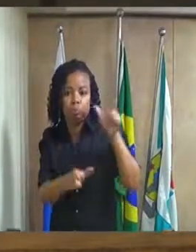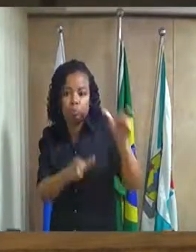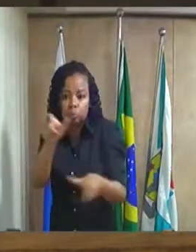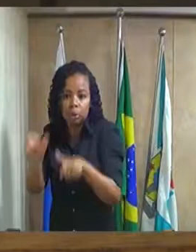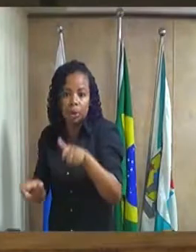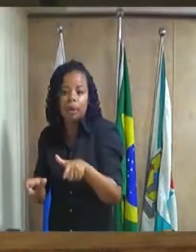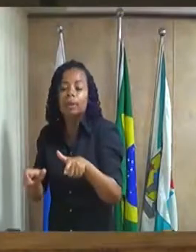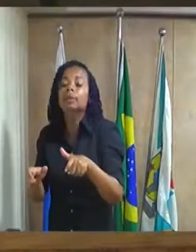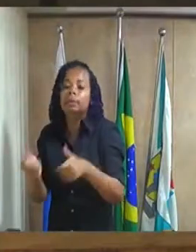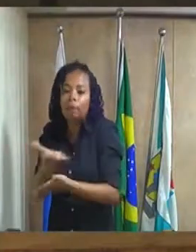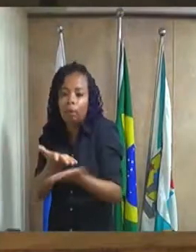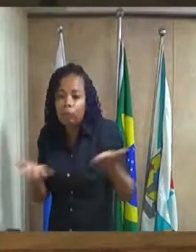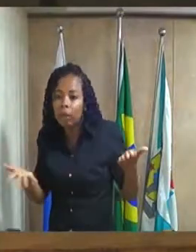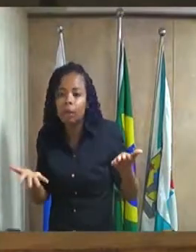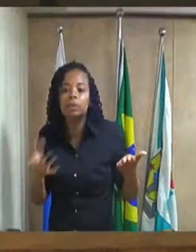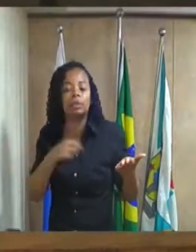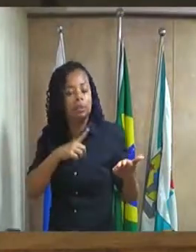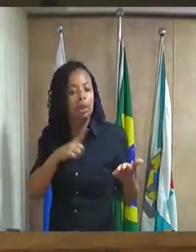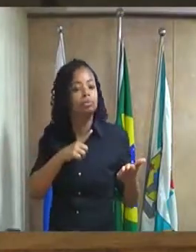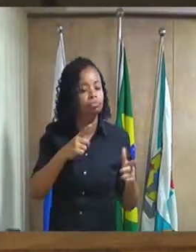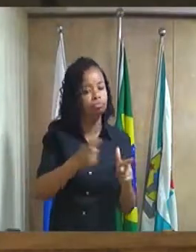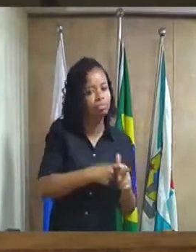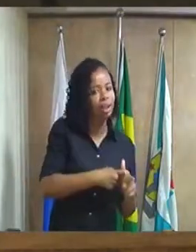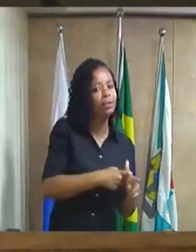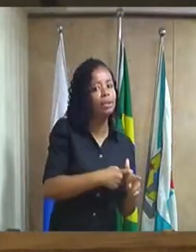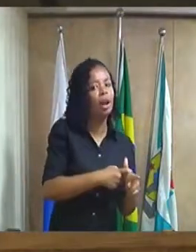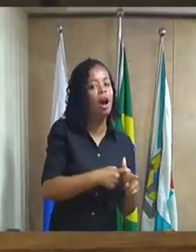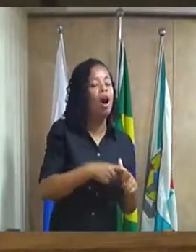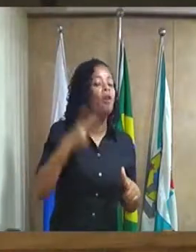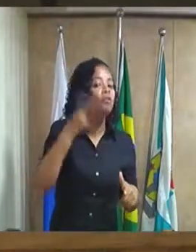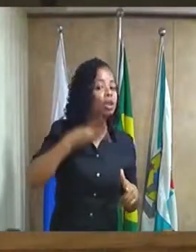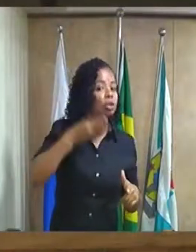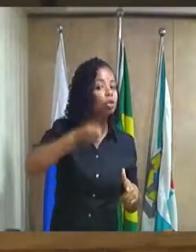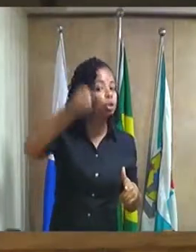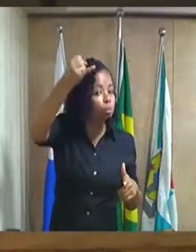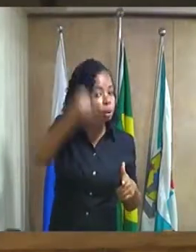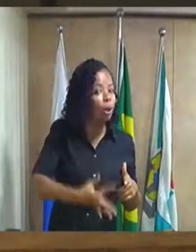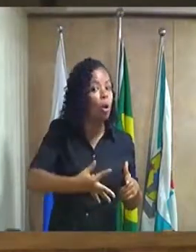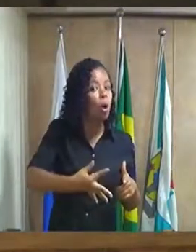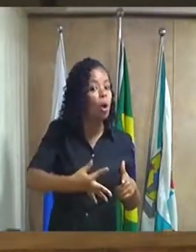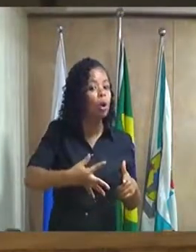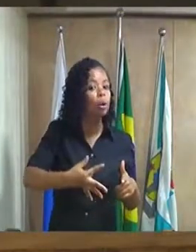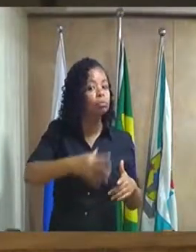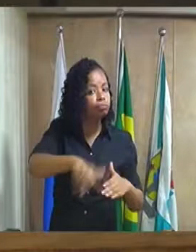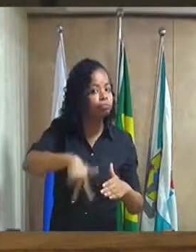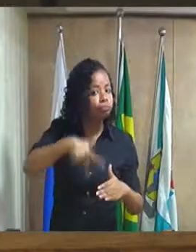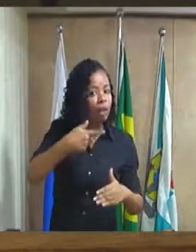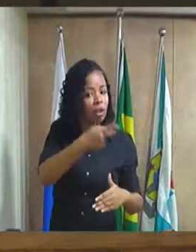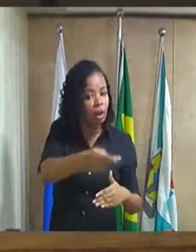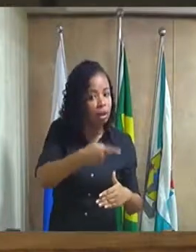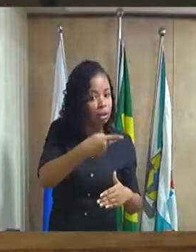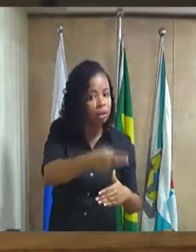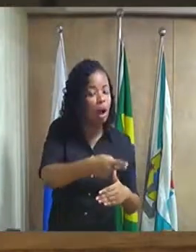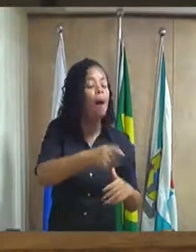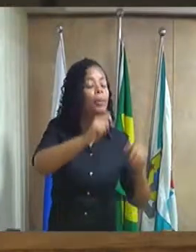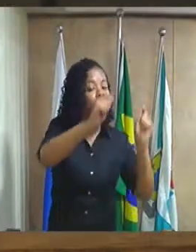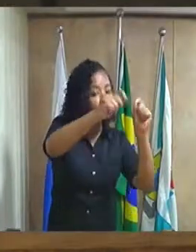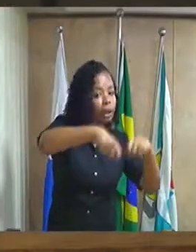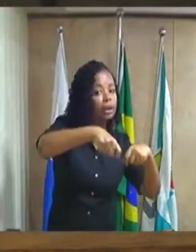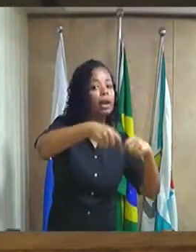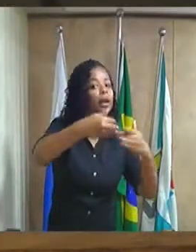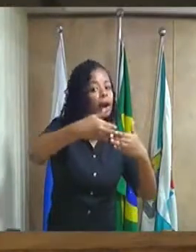essas dívidas que o vereador Chiquinho Grandão coloca elas poderiam ter sido